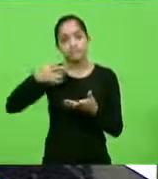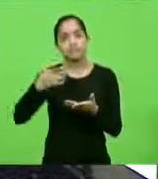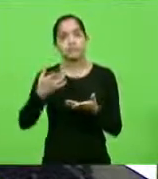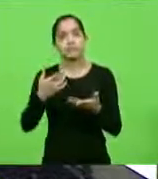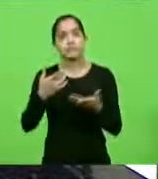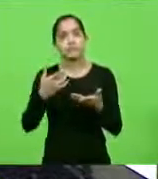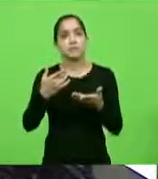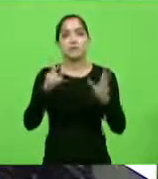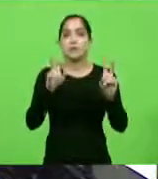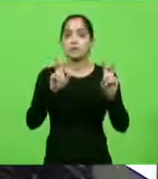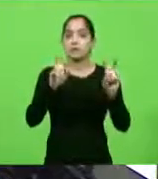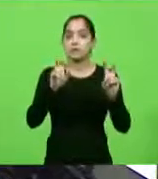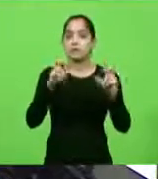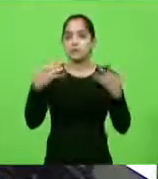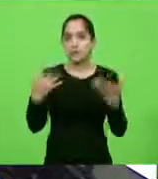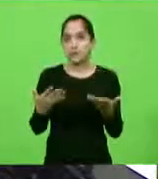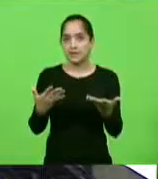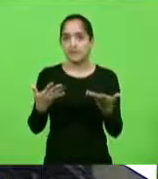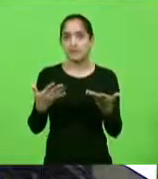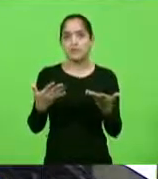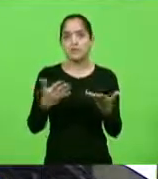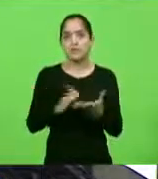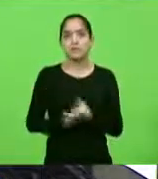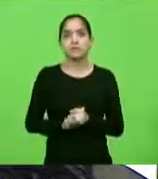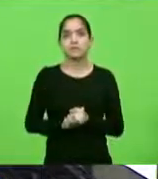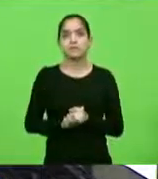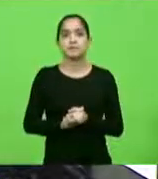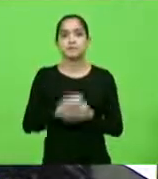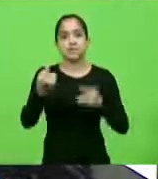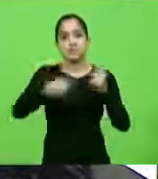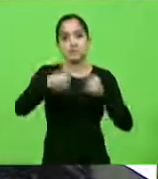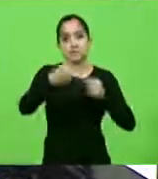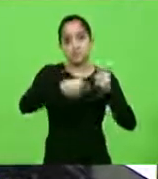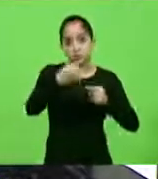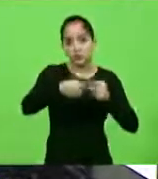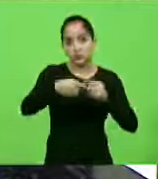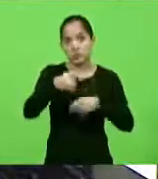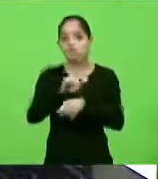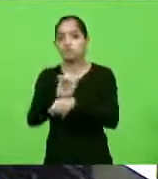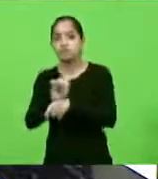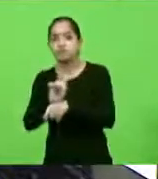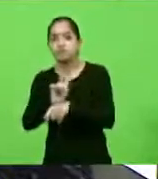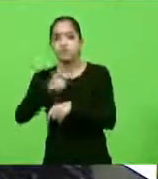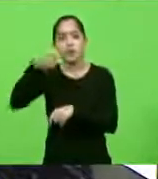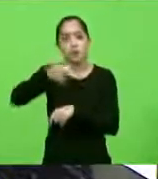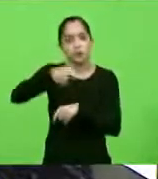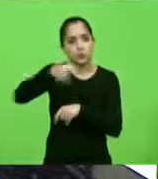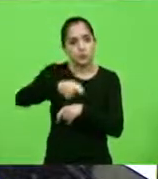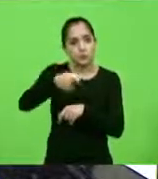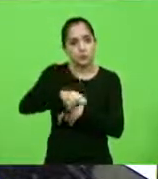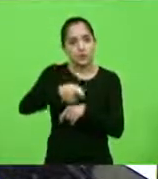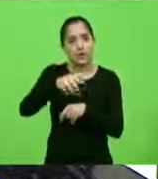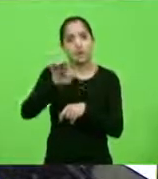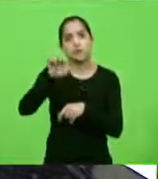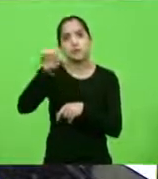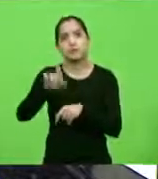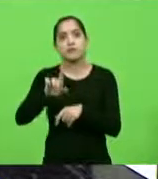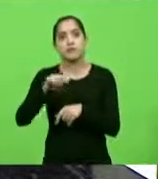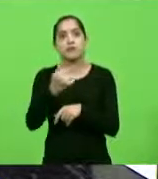assunto para, infelizmente, discutir gestores autoritários e de pouca fé.